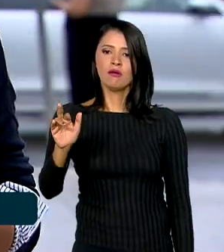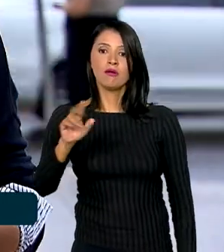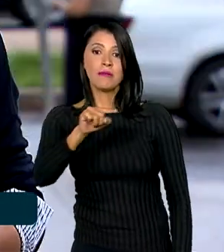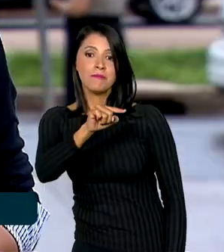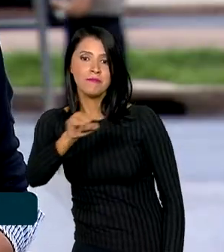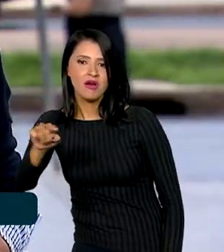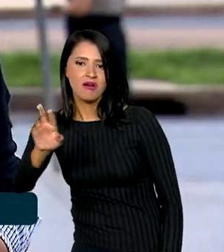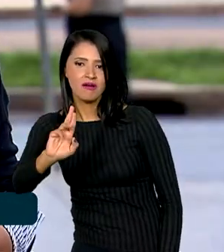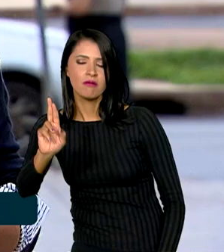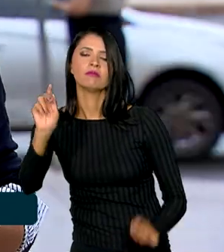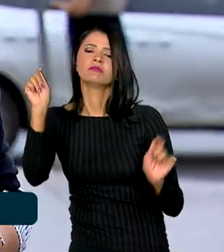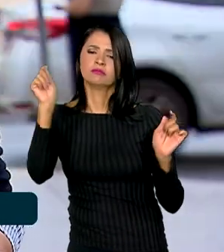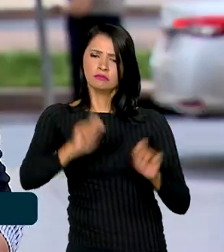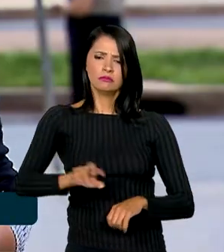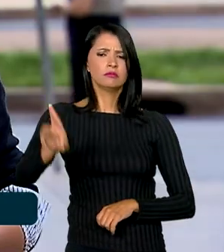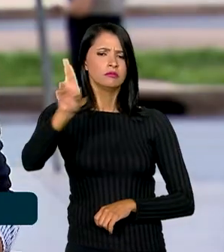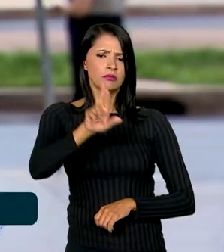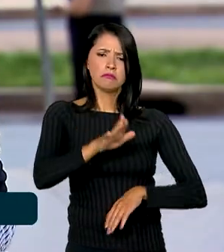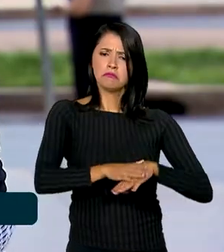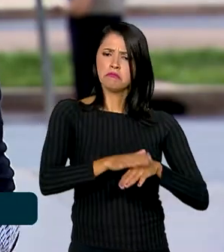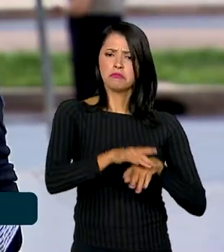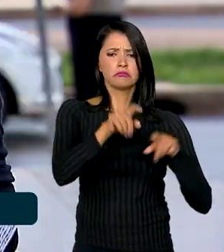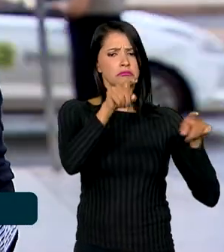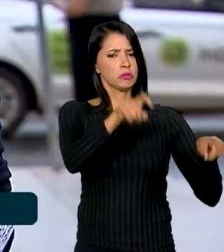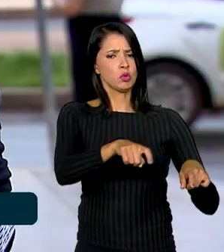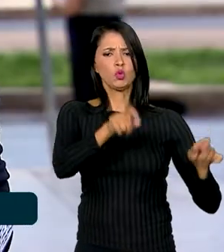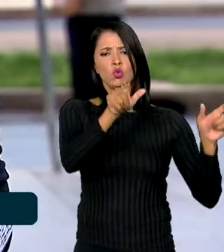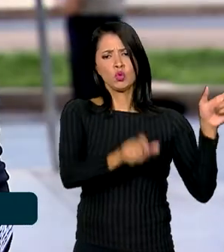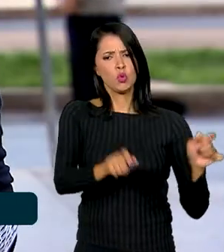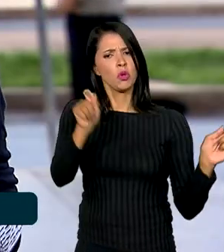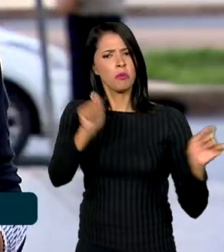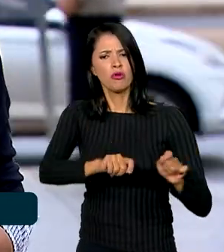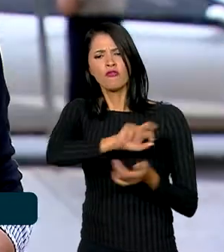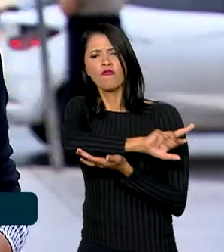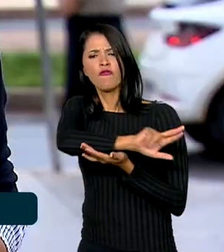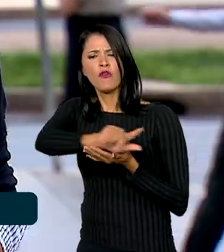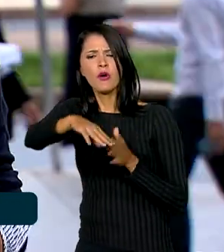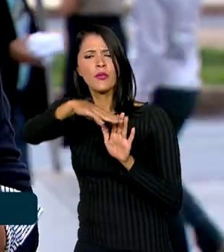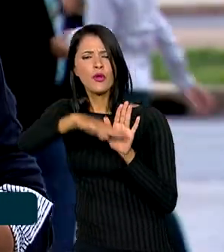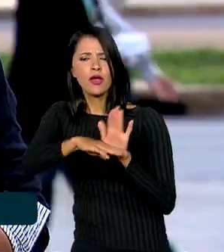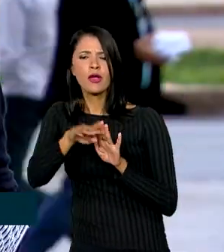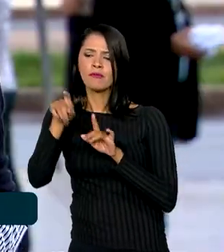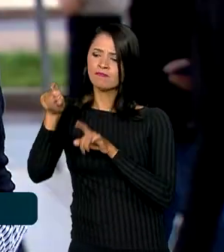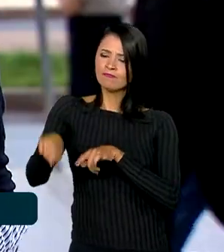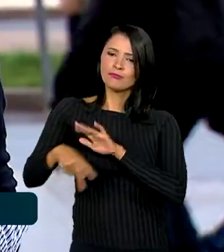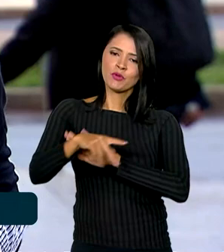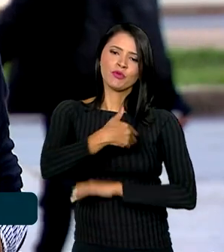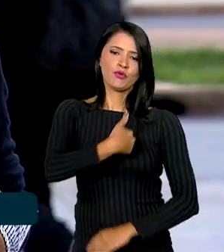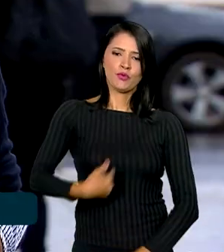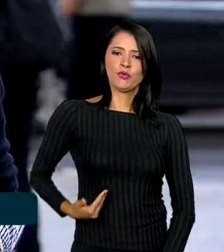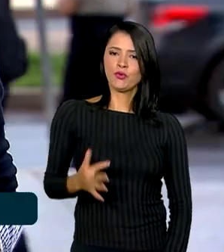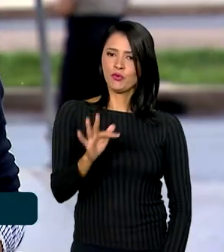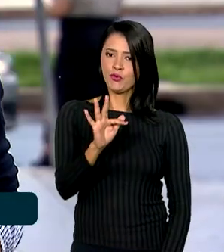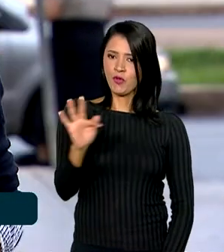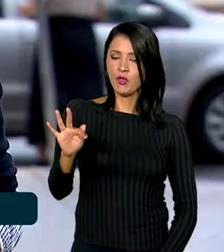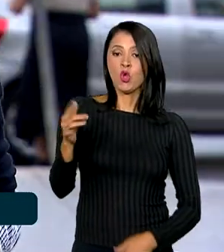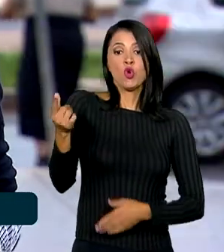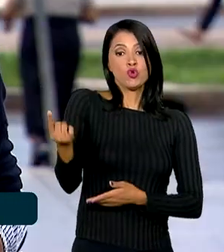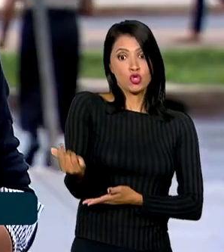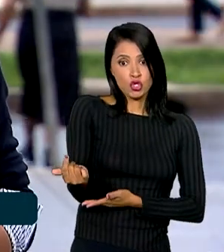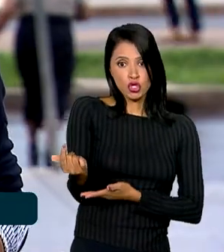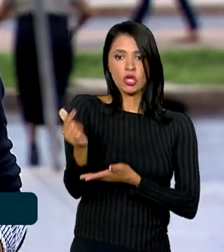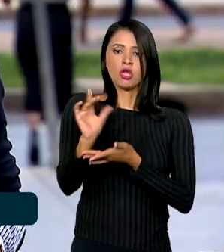para serem utilizados por produtores rurais nos diversos programas agropecuários do governo federal. Os recursos